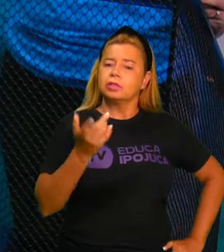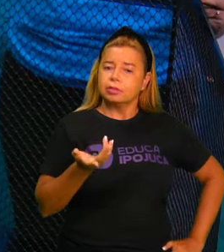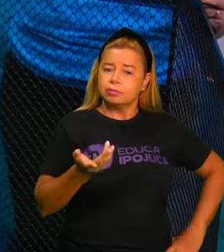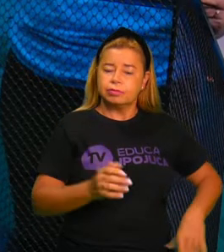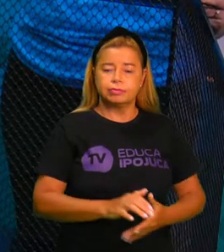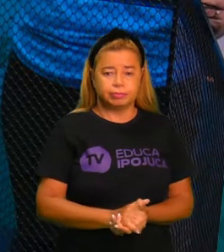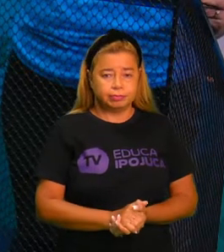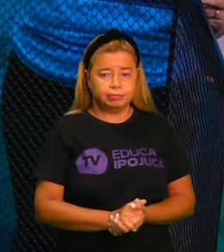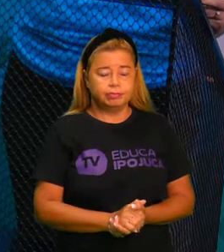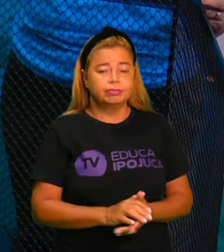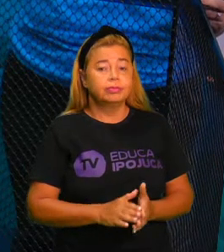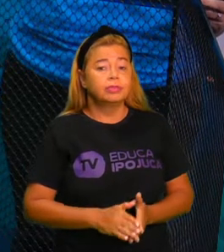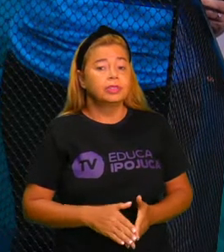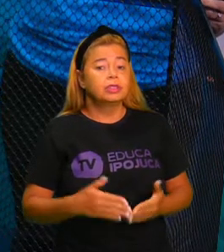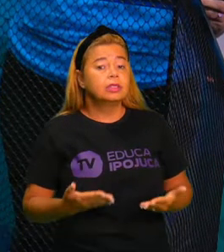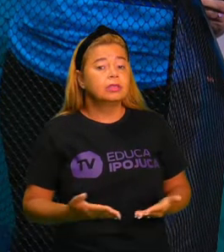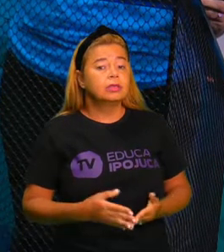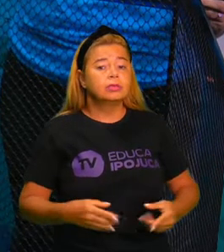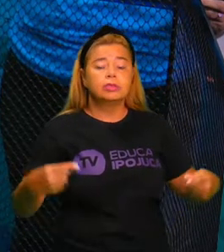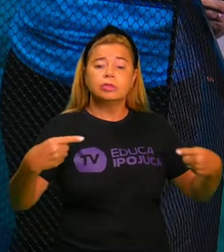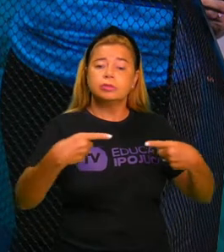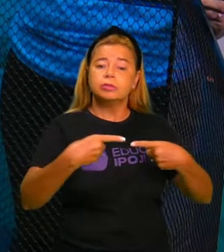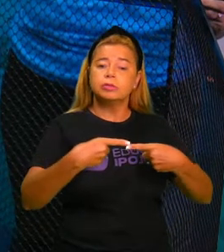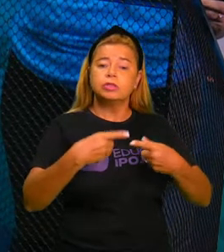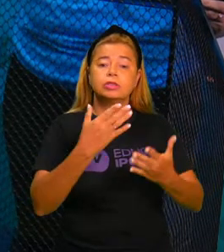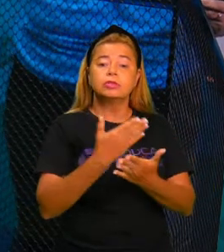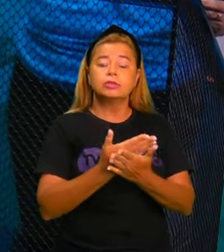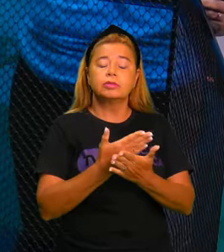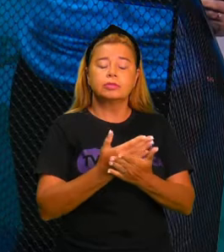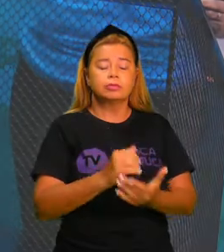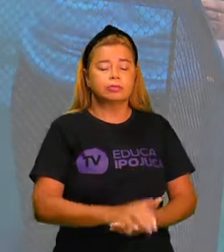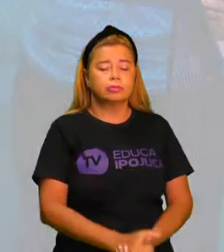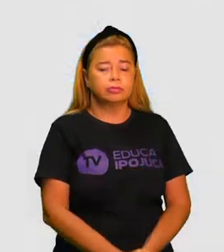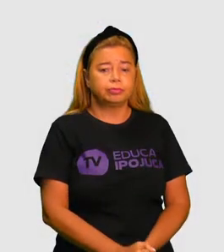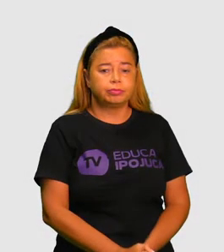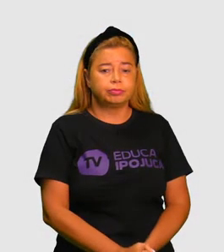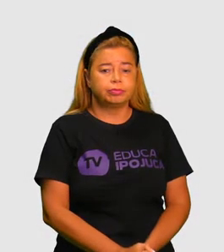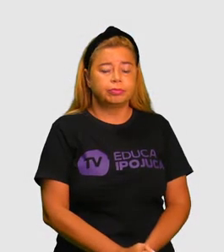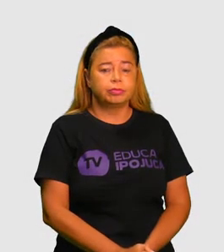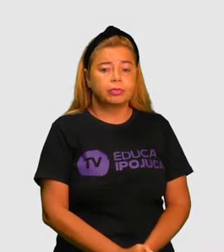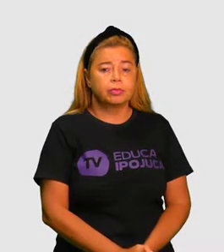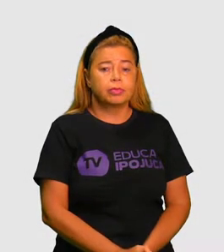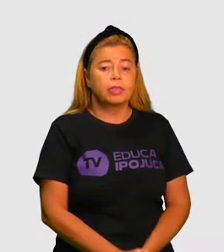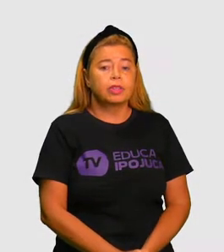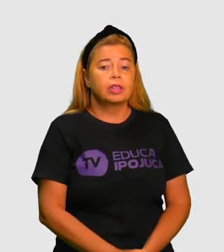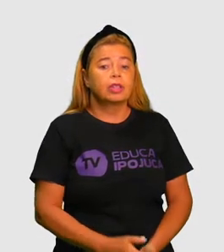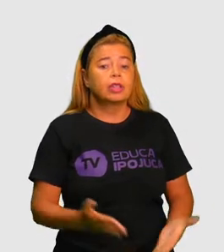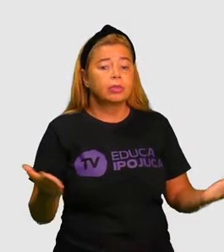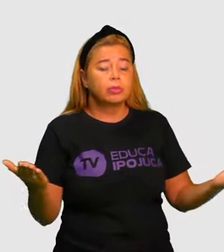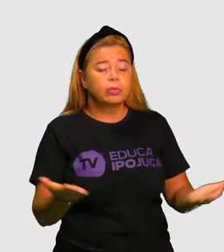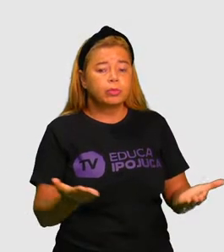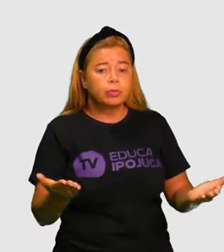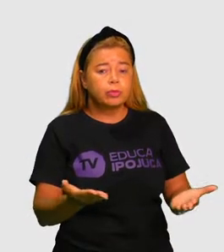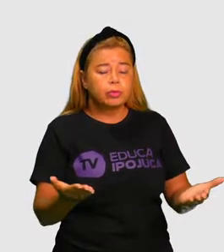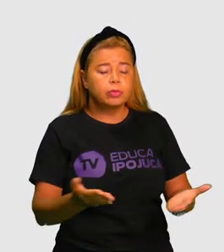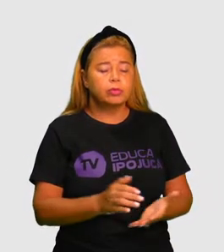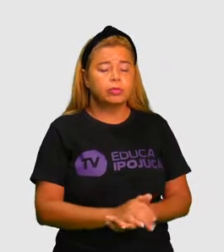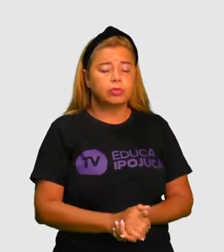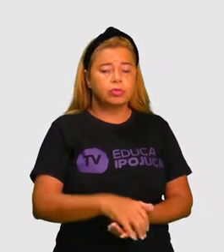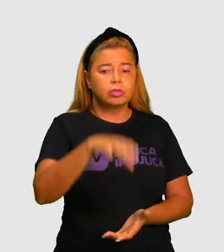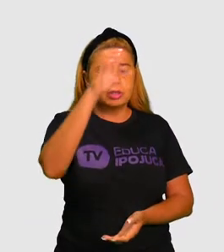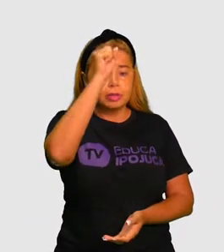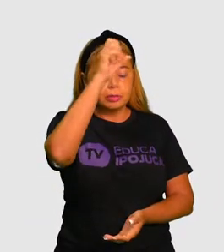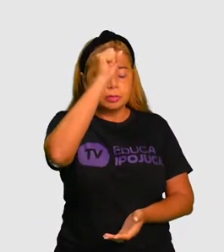ver os objetivos da aula. Hoje nós iremos ver, conhecer os